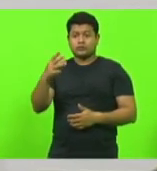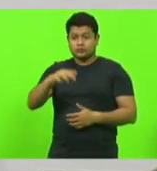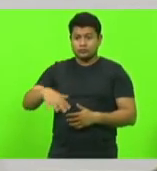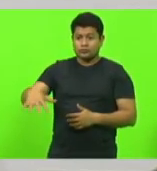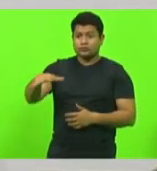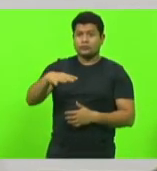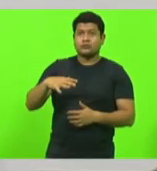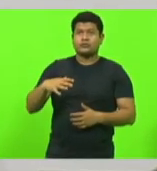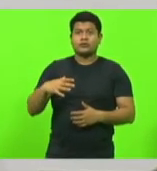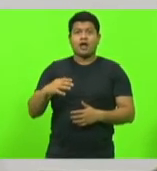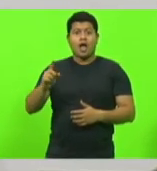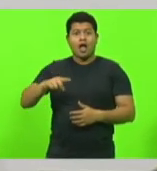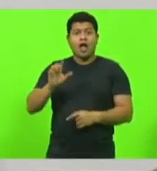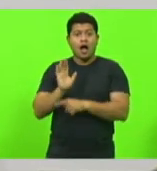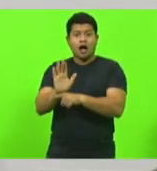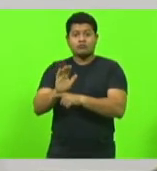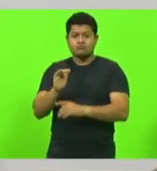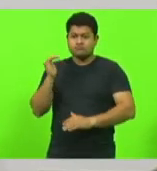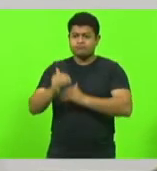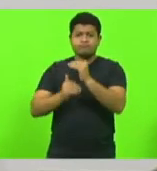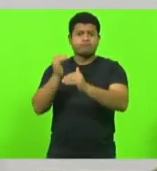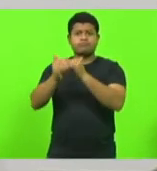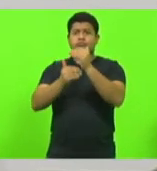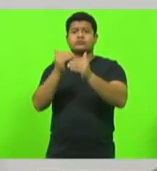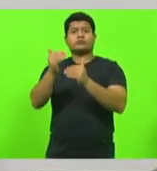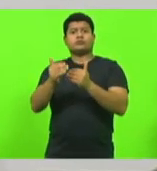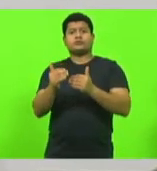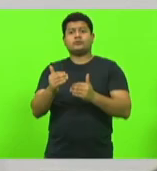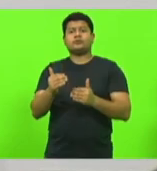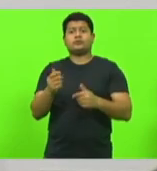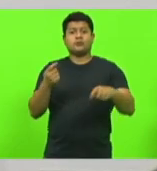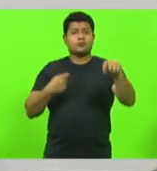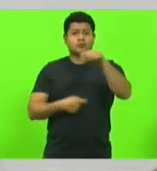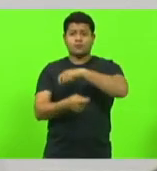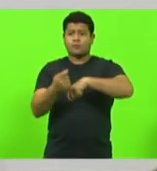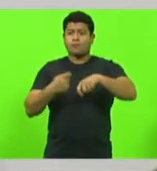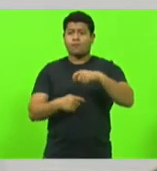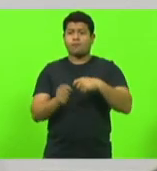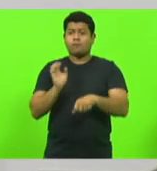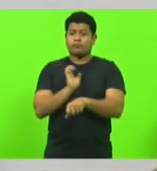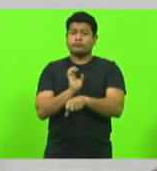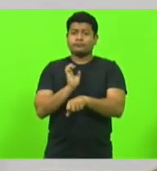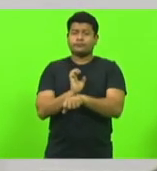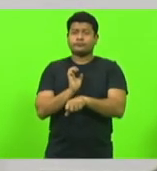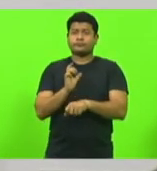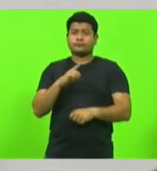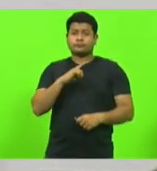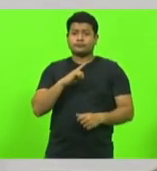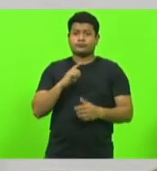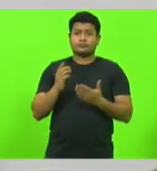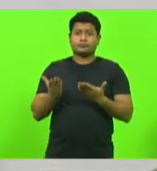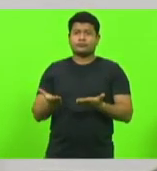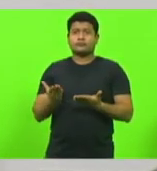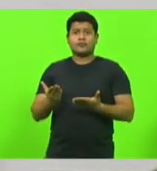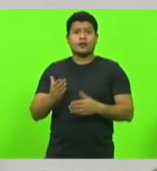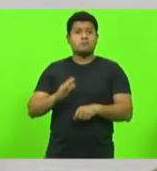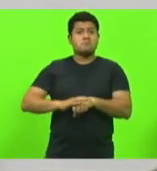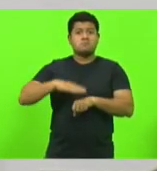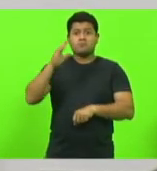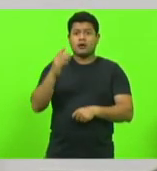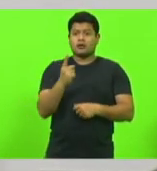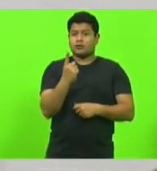uma mola propulsora muito relevante para o desenvolvimento da economia de um Estado. Temos aí, senhor presidente, mais de 40 mil